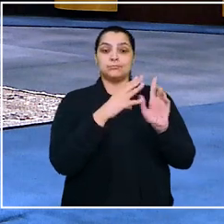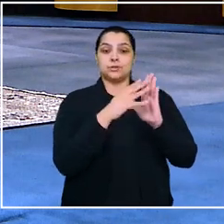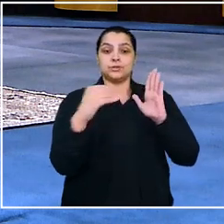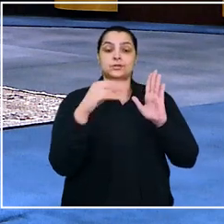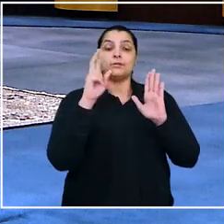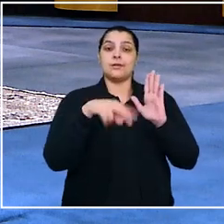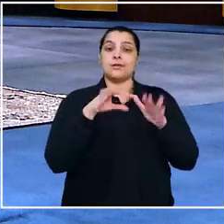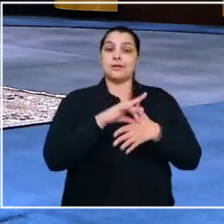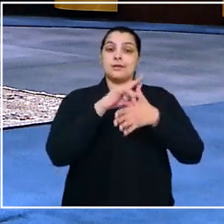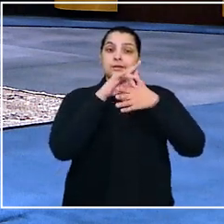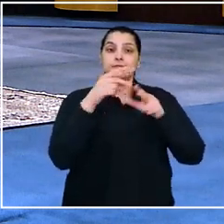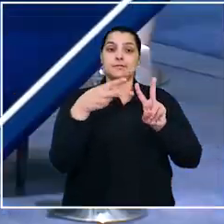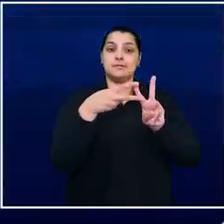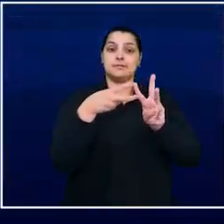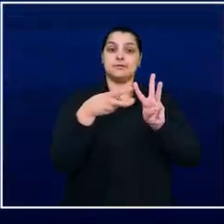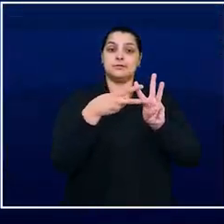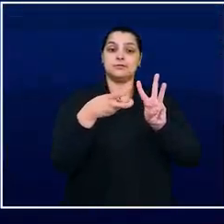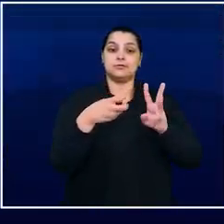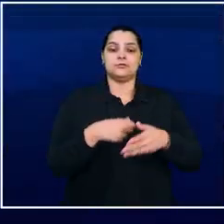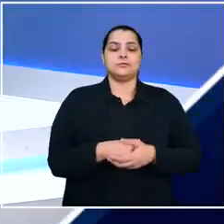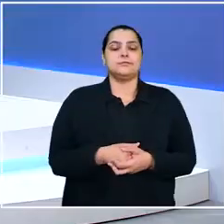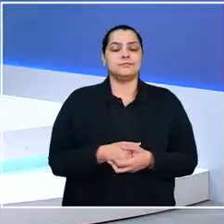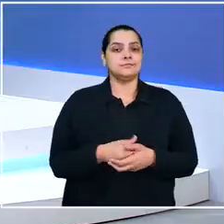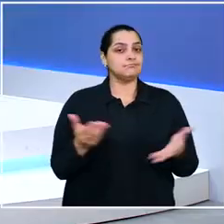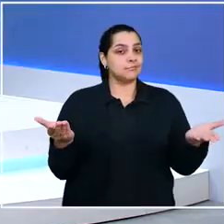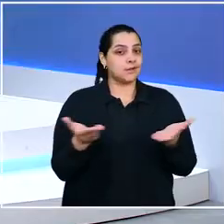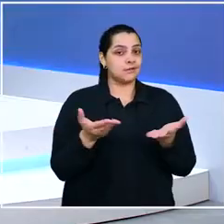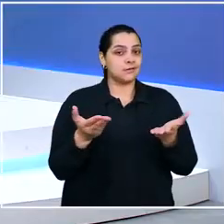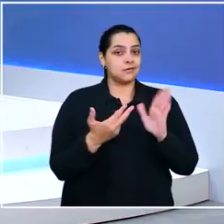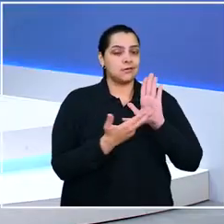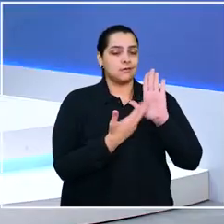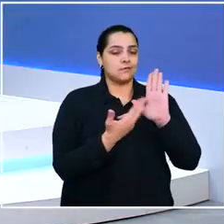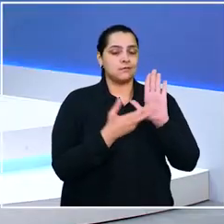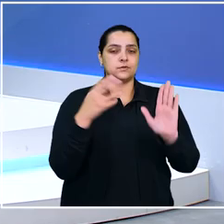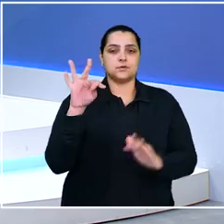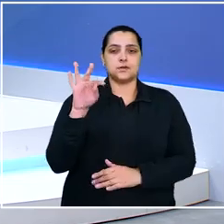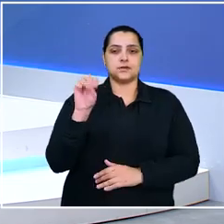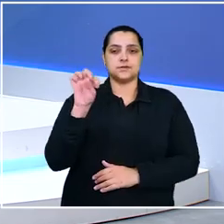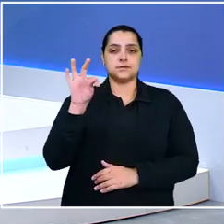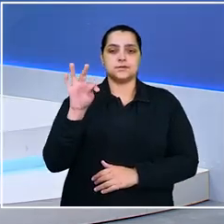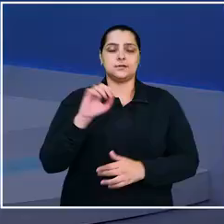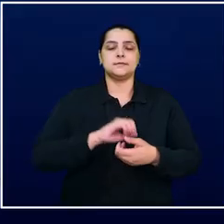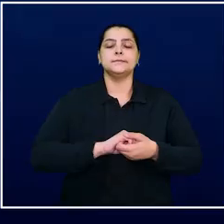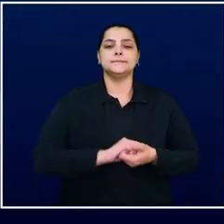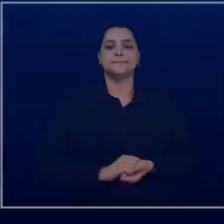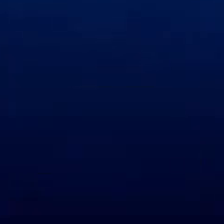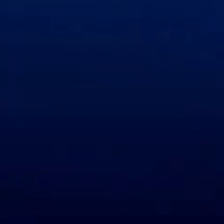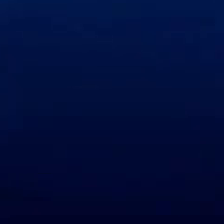lideranças indígenas. Tudo isso agora no Revista TST.